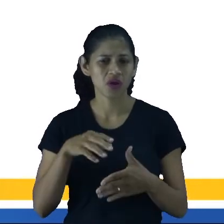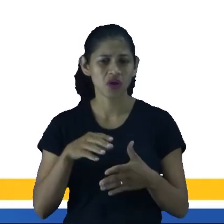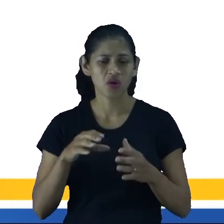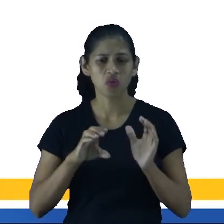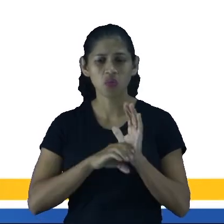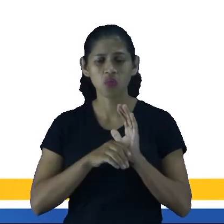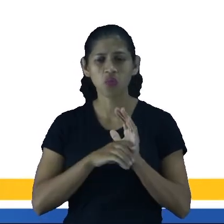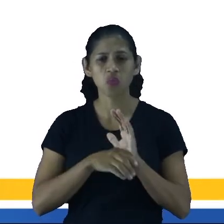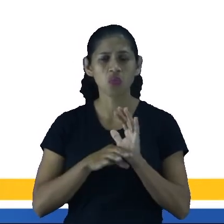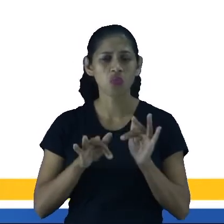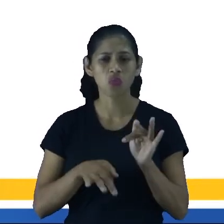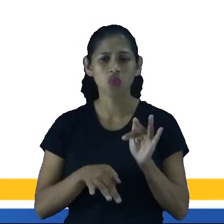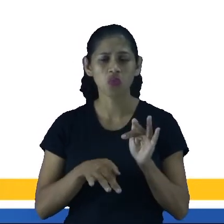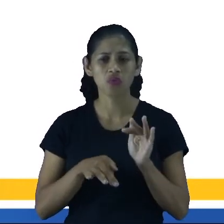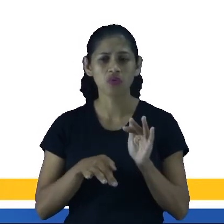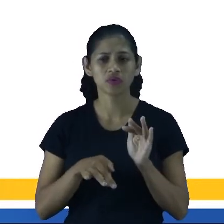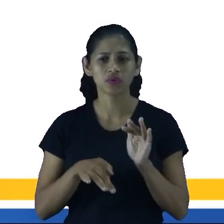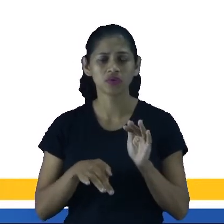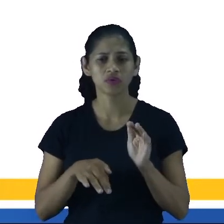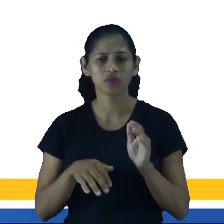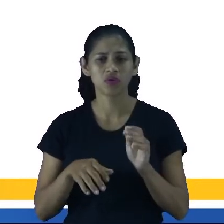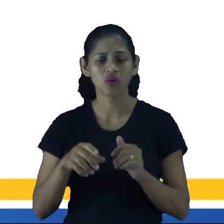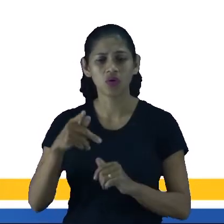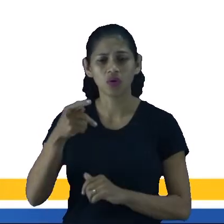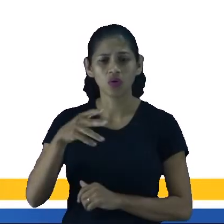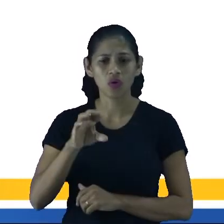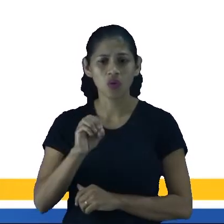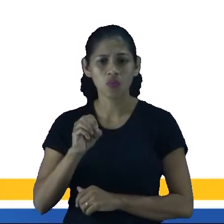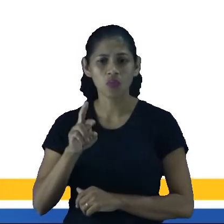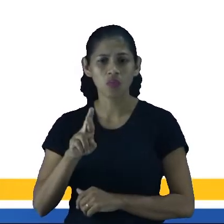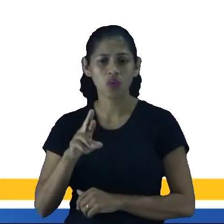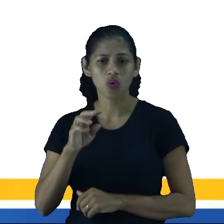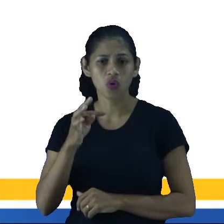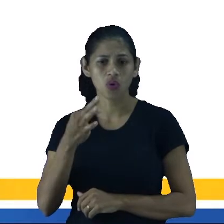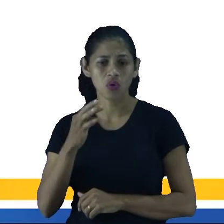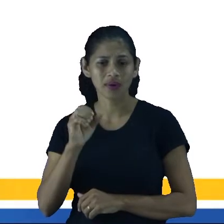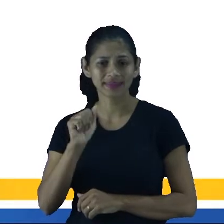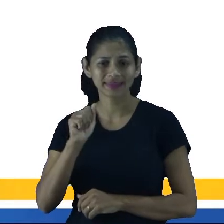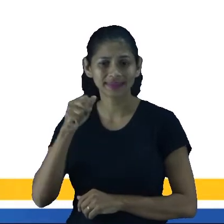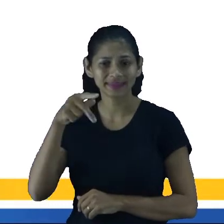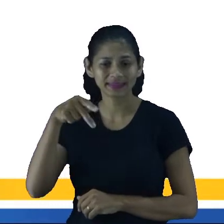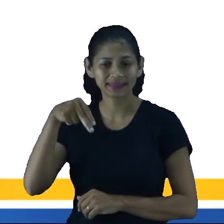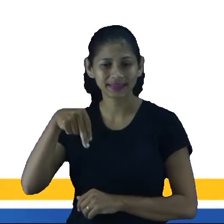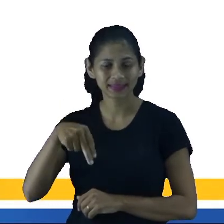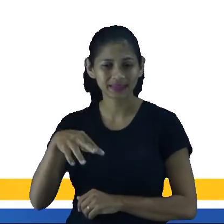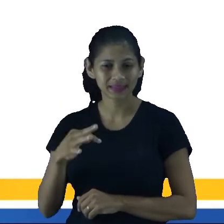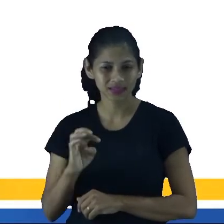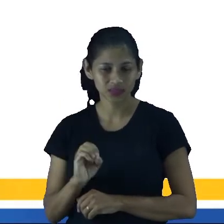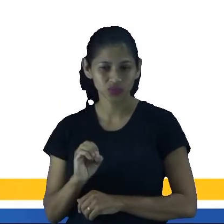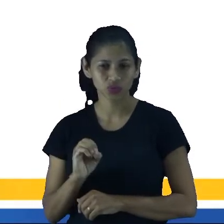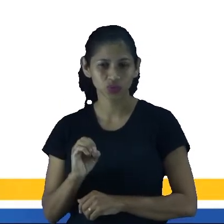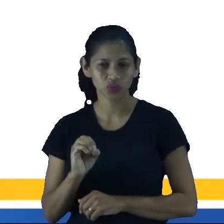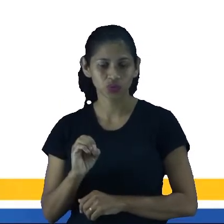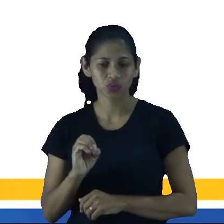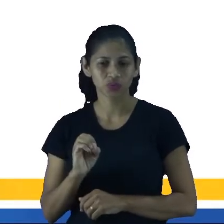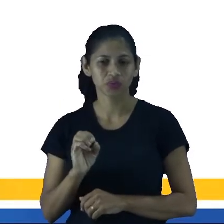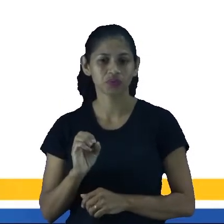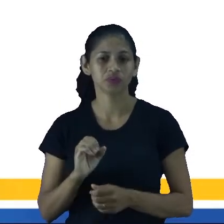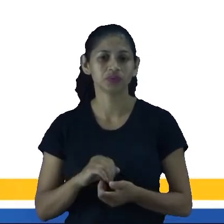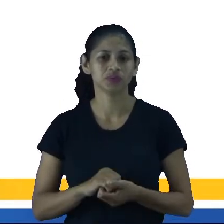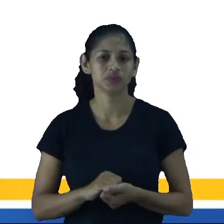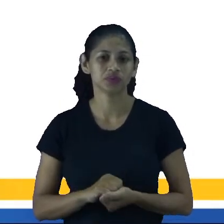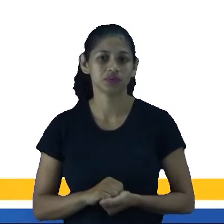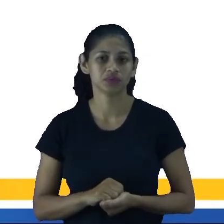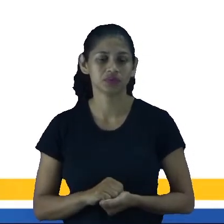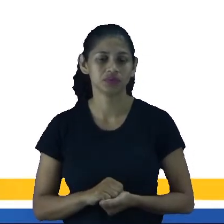Portanto, torna-se necessário que. Tá, mas na língua portuguesa. Na língua espanhola, geralmente, né? É o necessário e não se aplica nessa situação aí, tá?